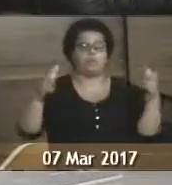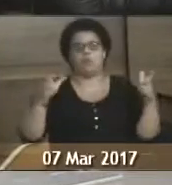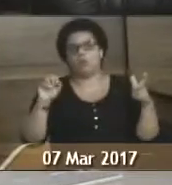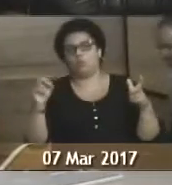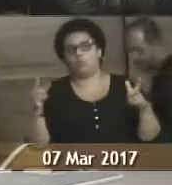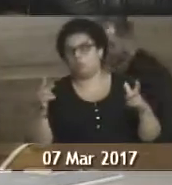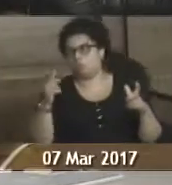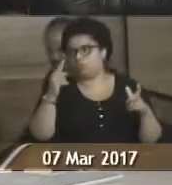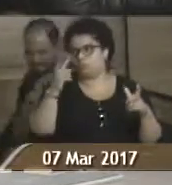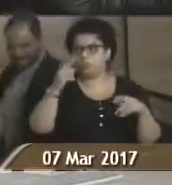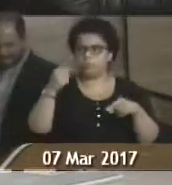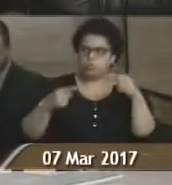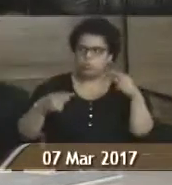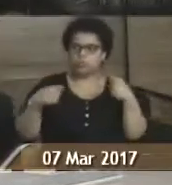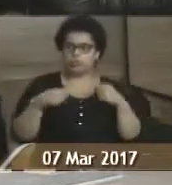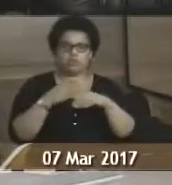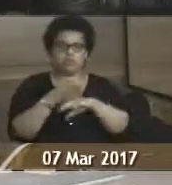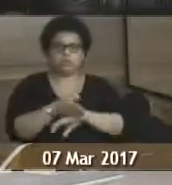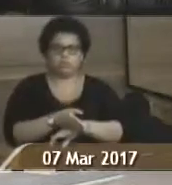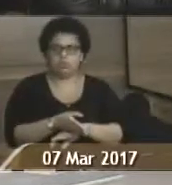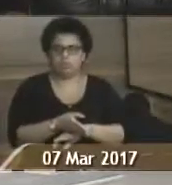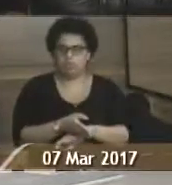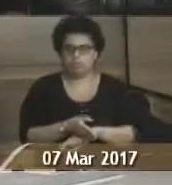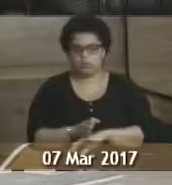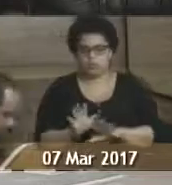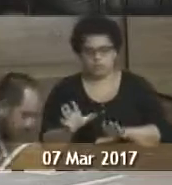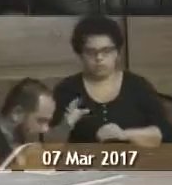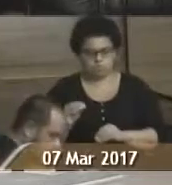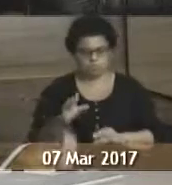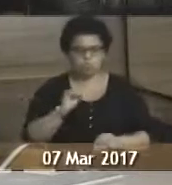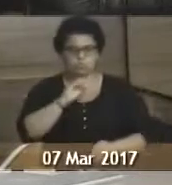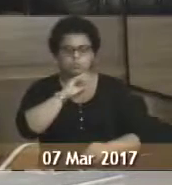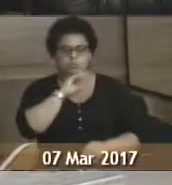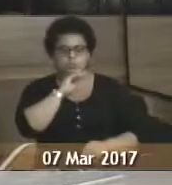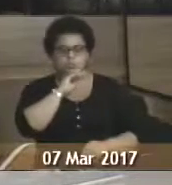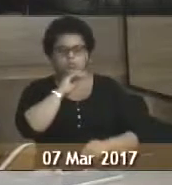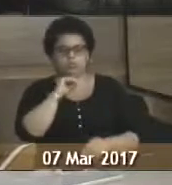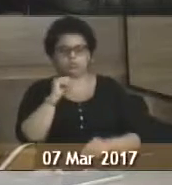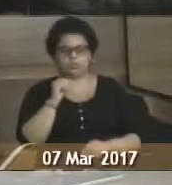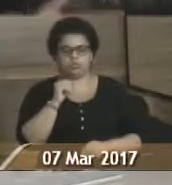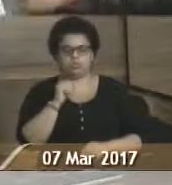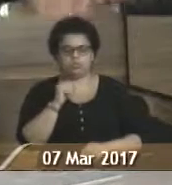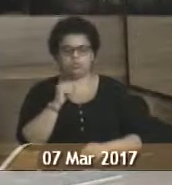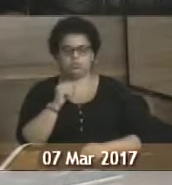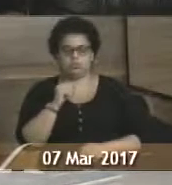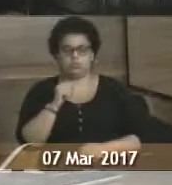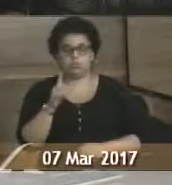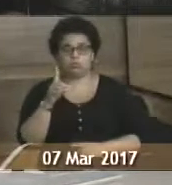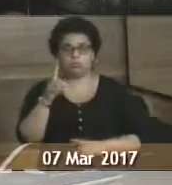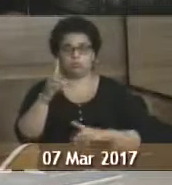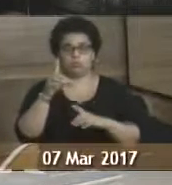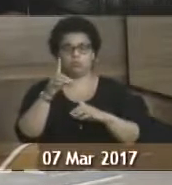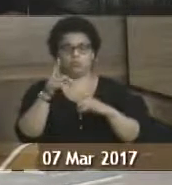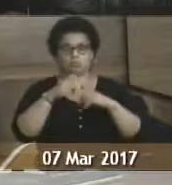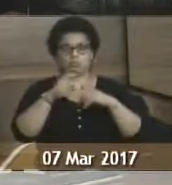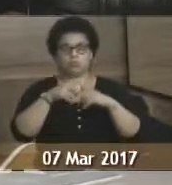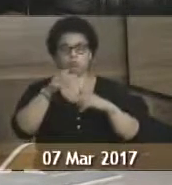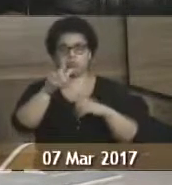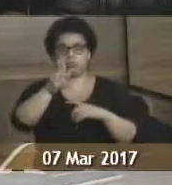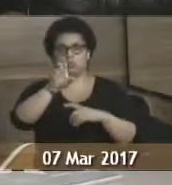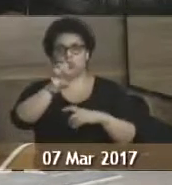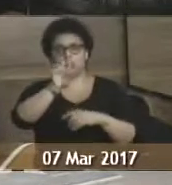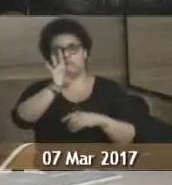político tem que intervir. Só que é muito ruim que isso seja recorrente. O doutor Gustavo, secretário de Saúde,